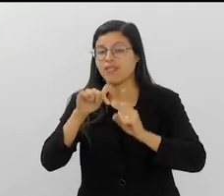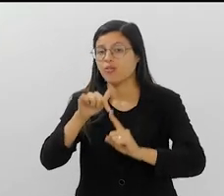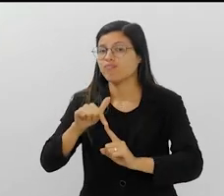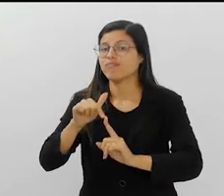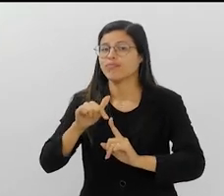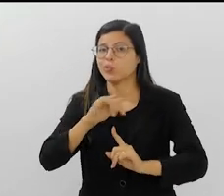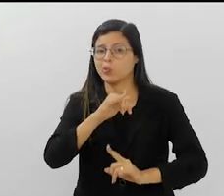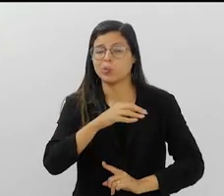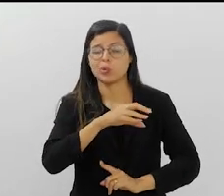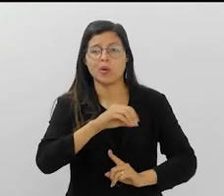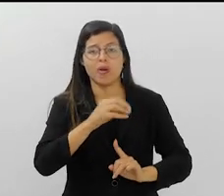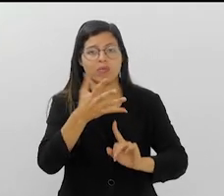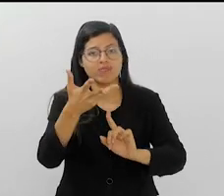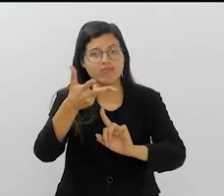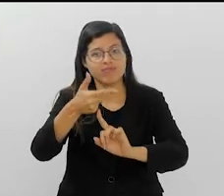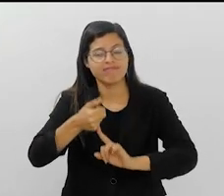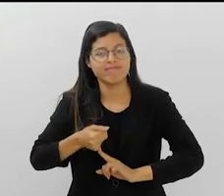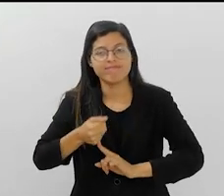todos os tempos,